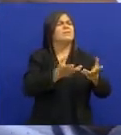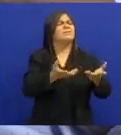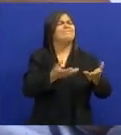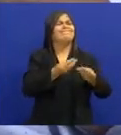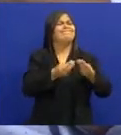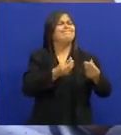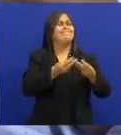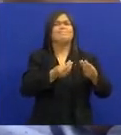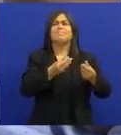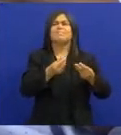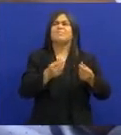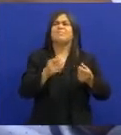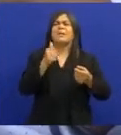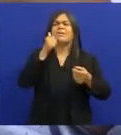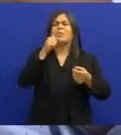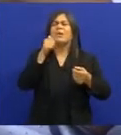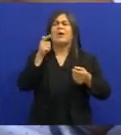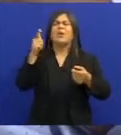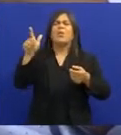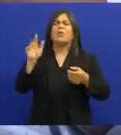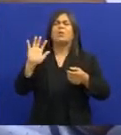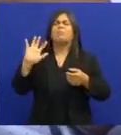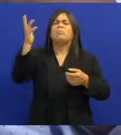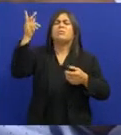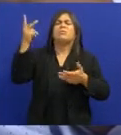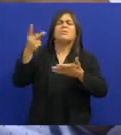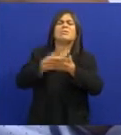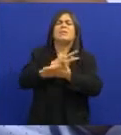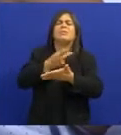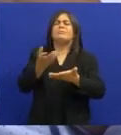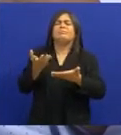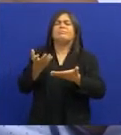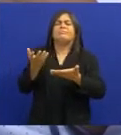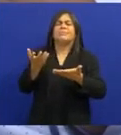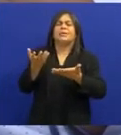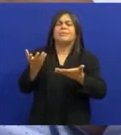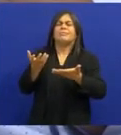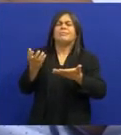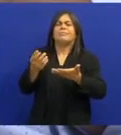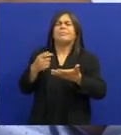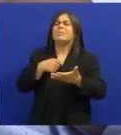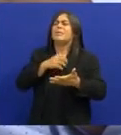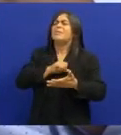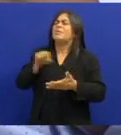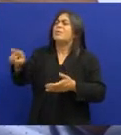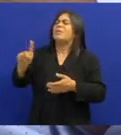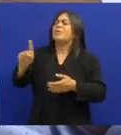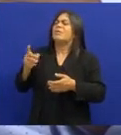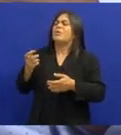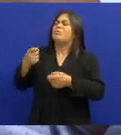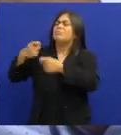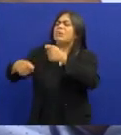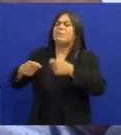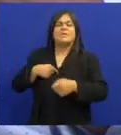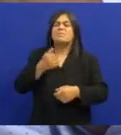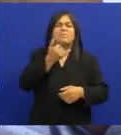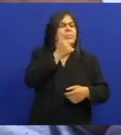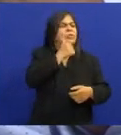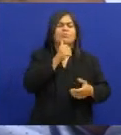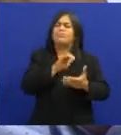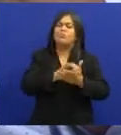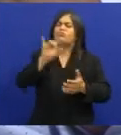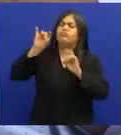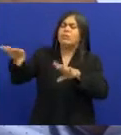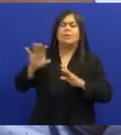uma aventura Ou foi algo Que Foi um teste Pra ele Não tinha paixão envolvida Não tinha amor